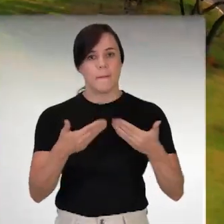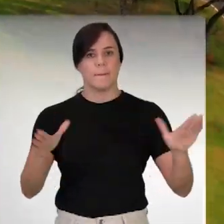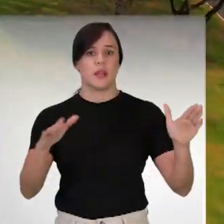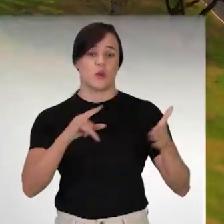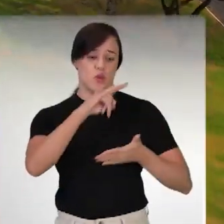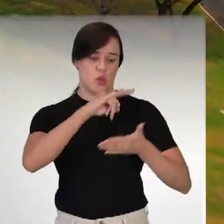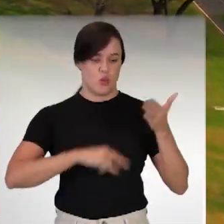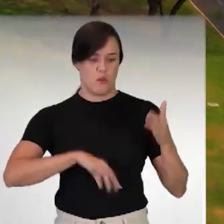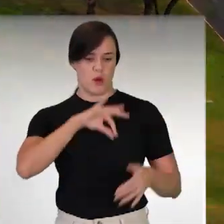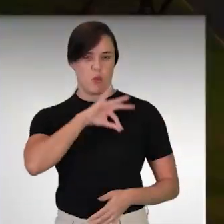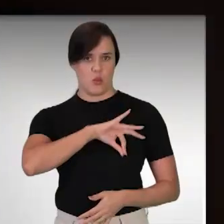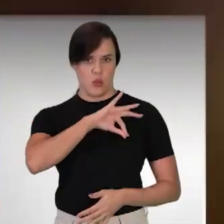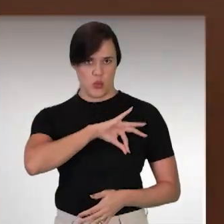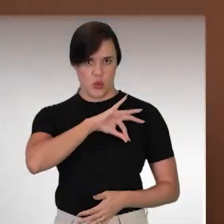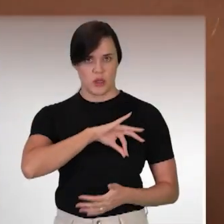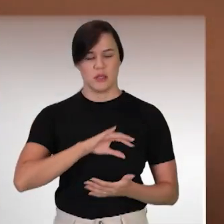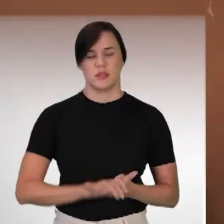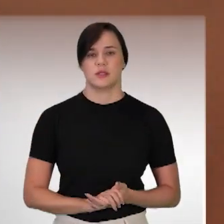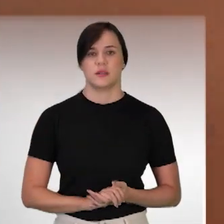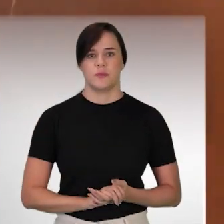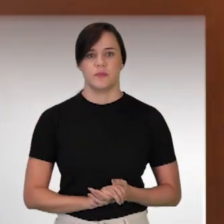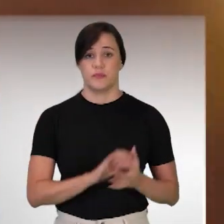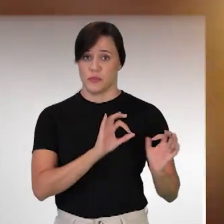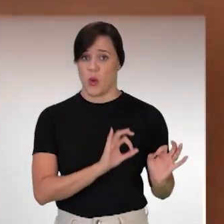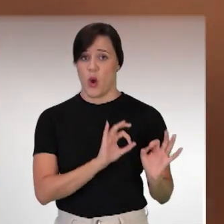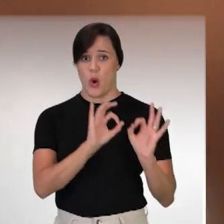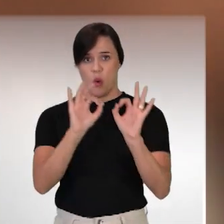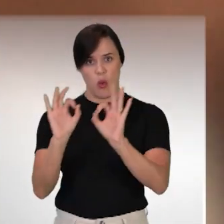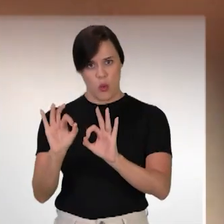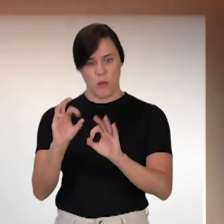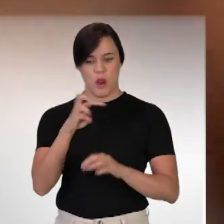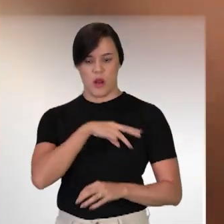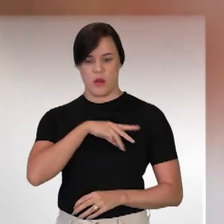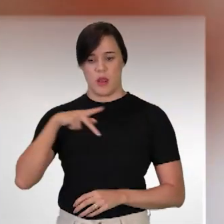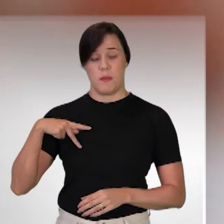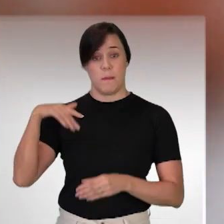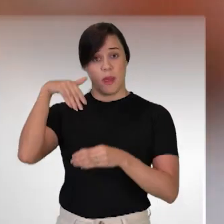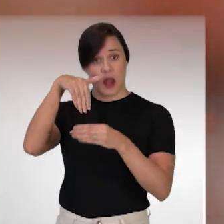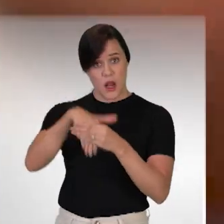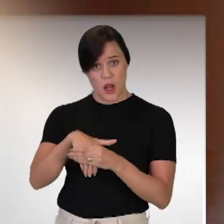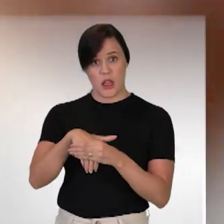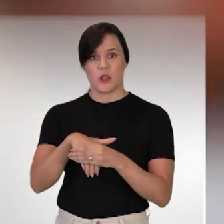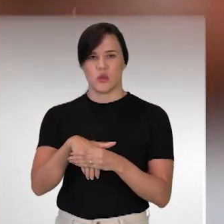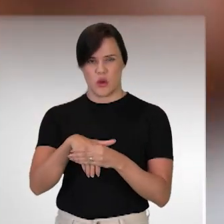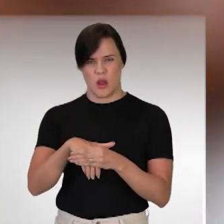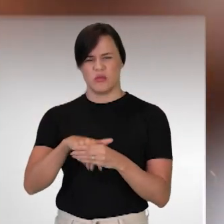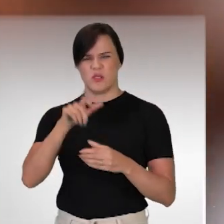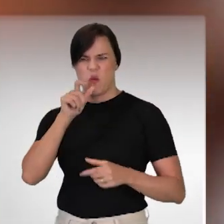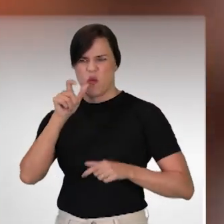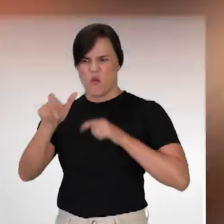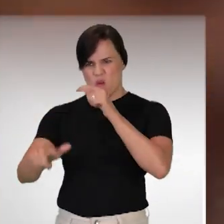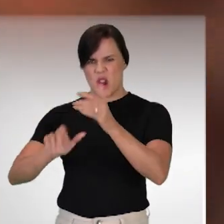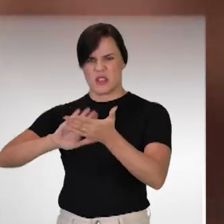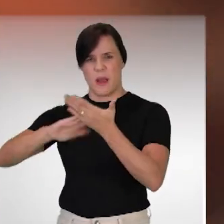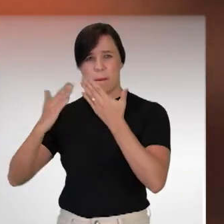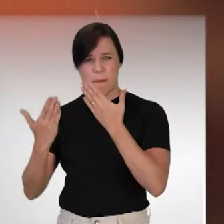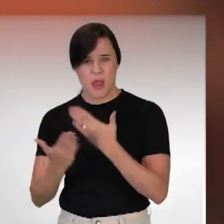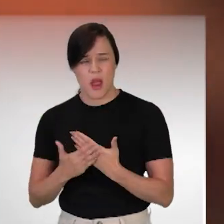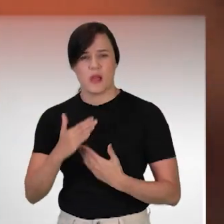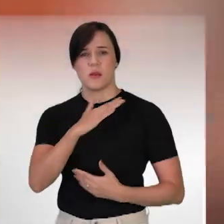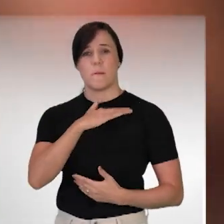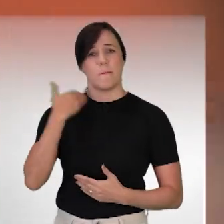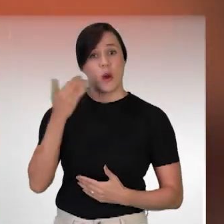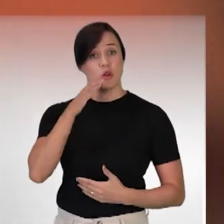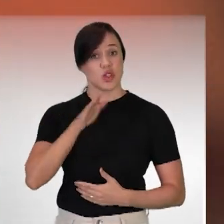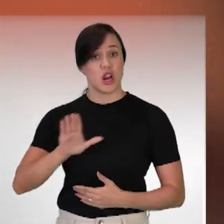abertura de inquérito policial. Entre os casos acompanhados pelo MP Eleitoral, há relatos de ofensas e ameaças de morte